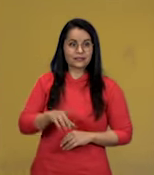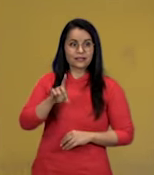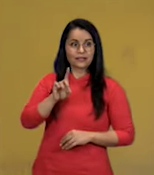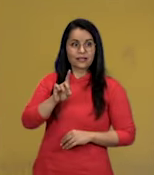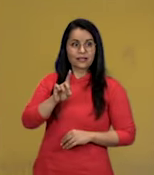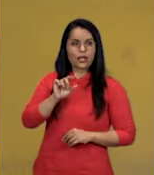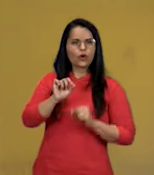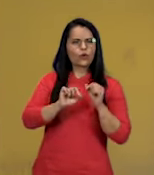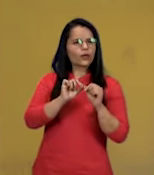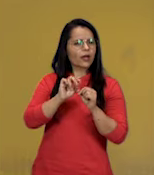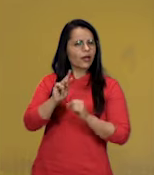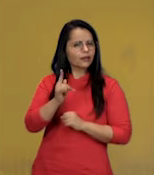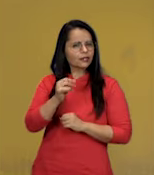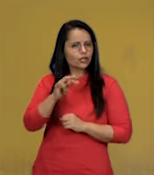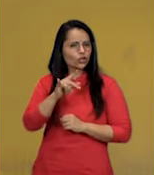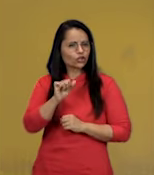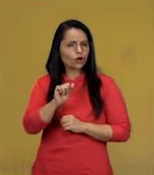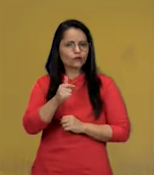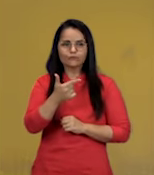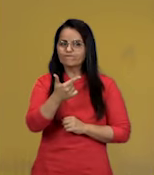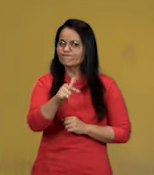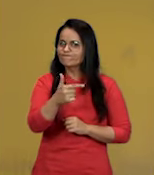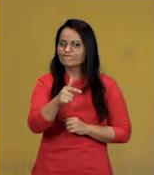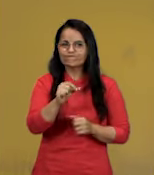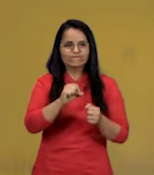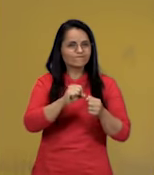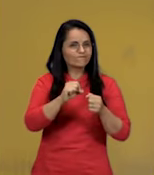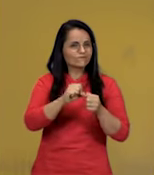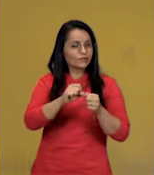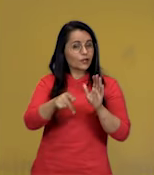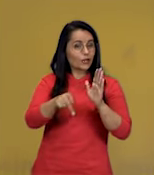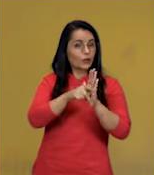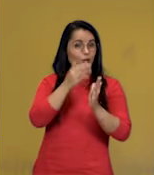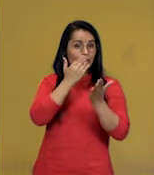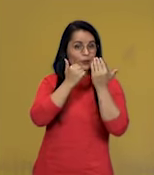ser autotrófico. Ele não faz o alimento?